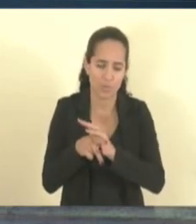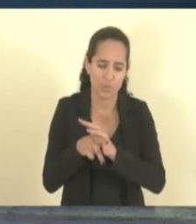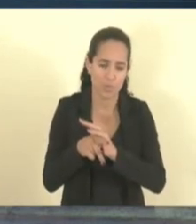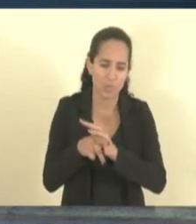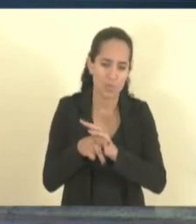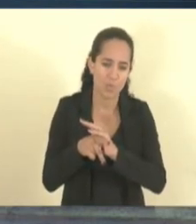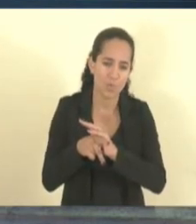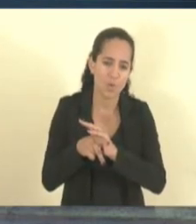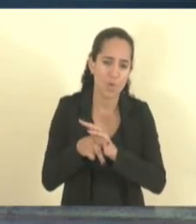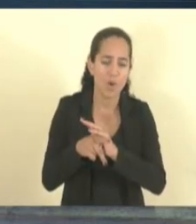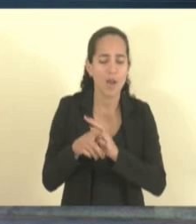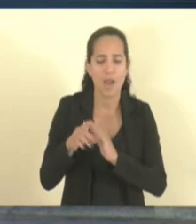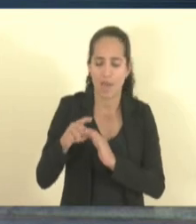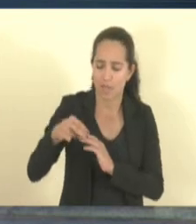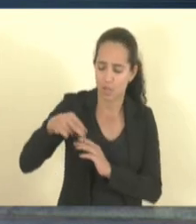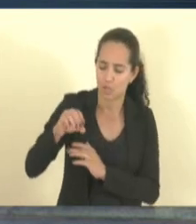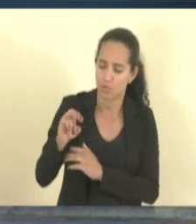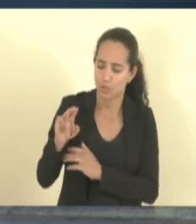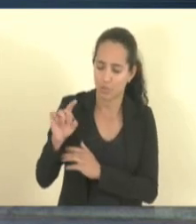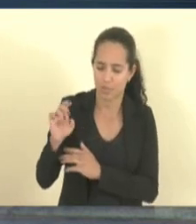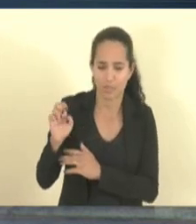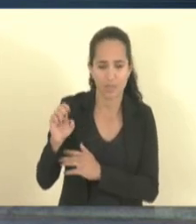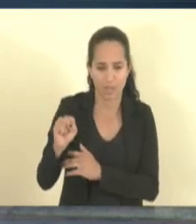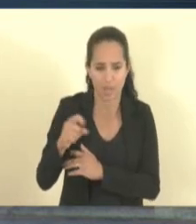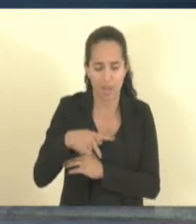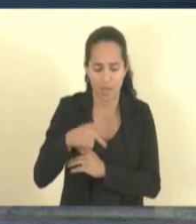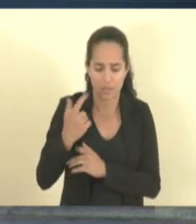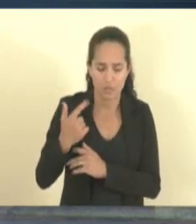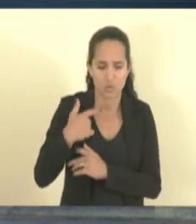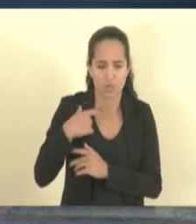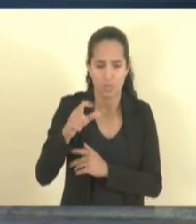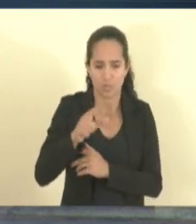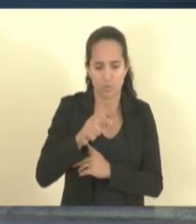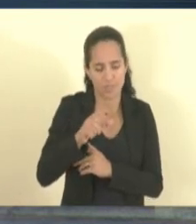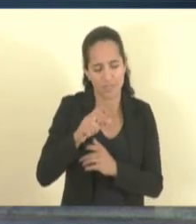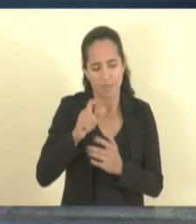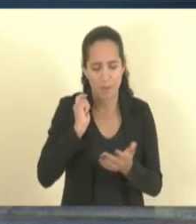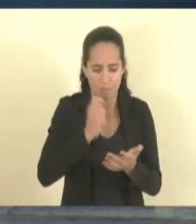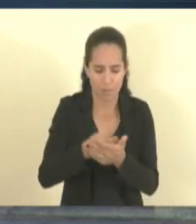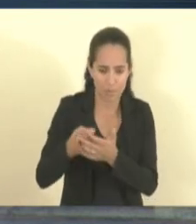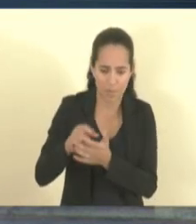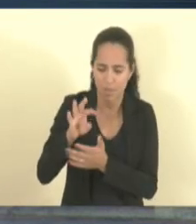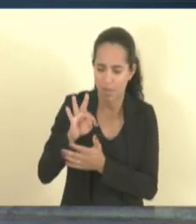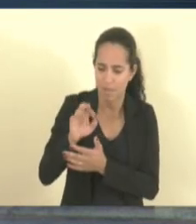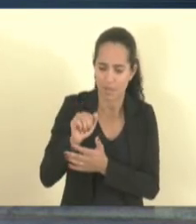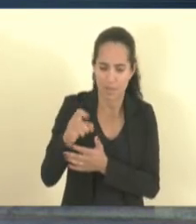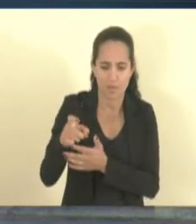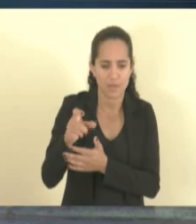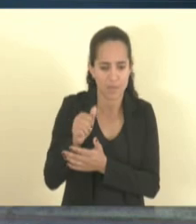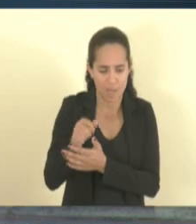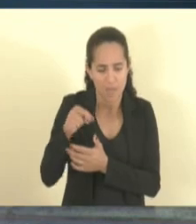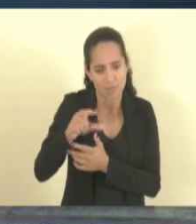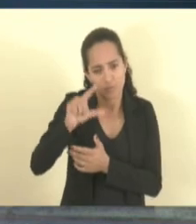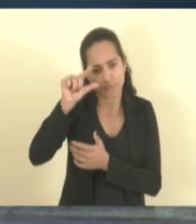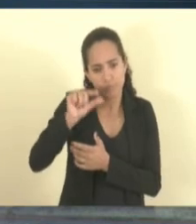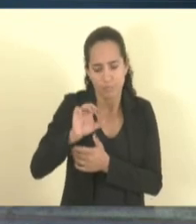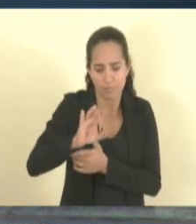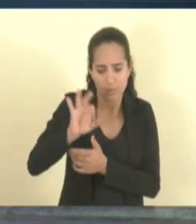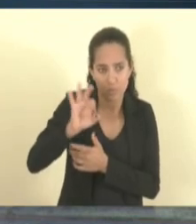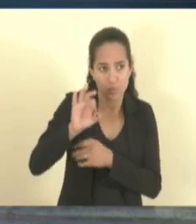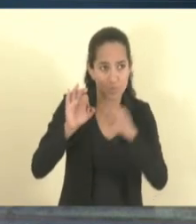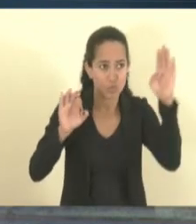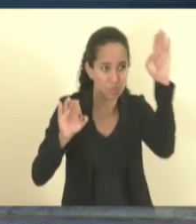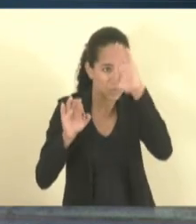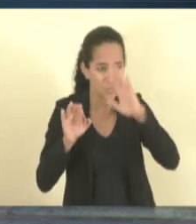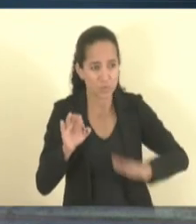o nosso carro-chefe, né? Nós temos taxas subsidiadas, que são as menores taxas do Brasil,